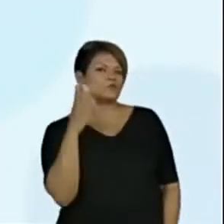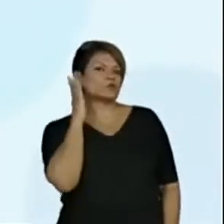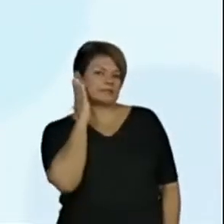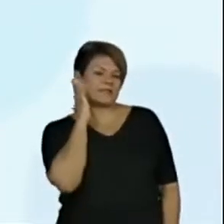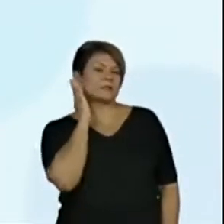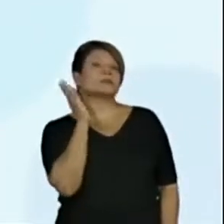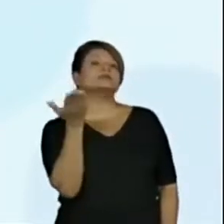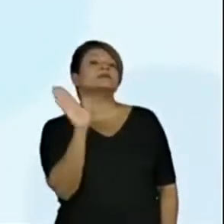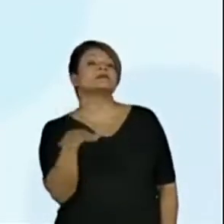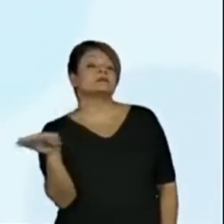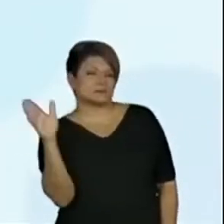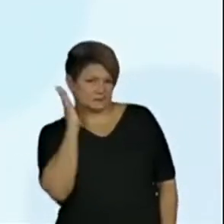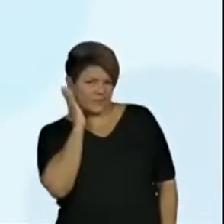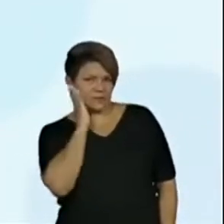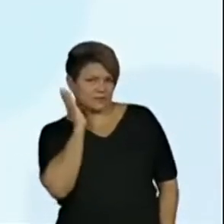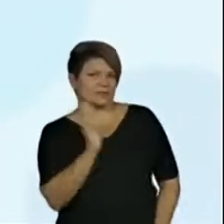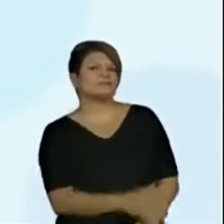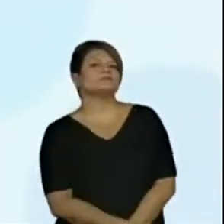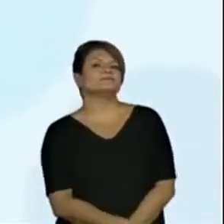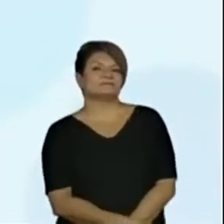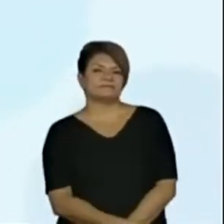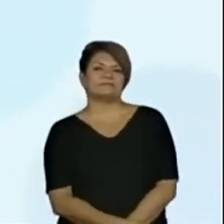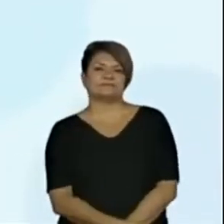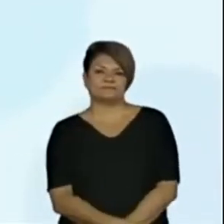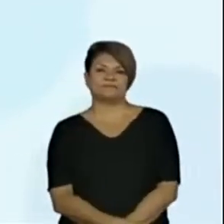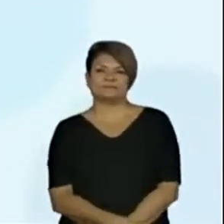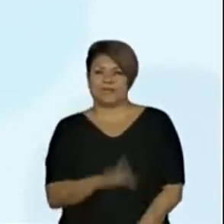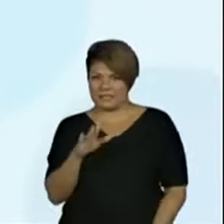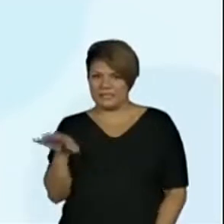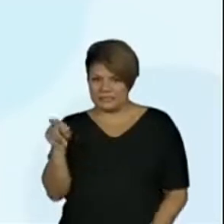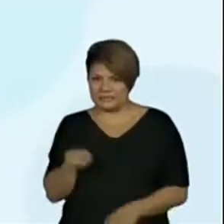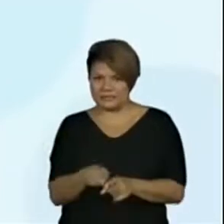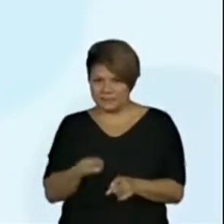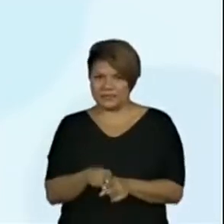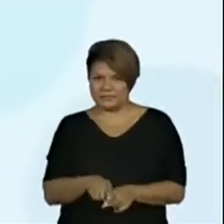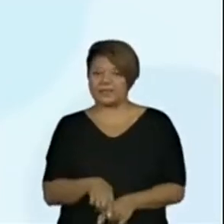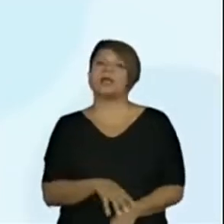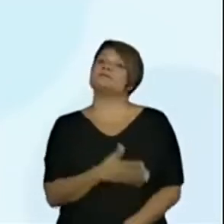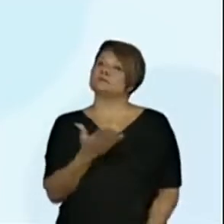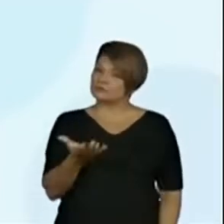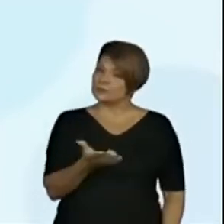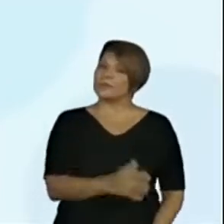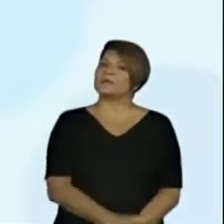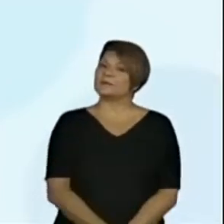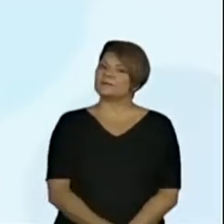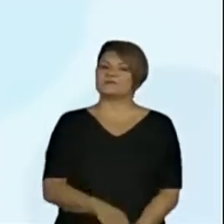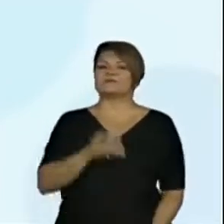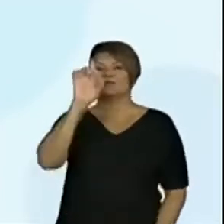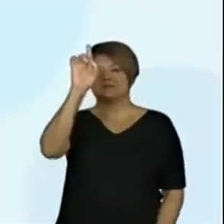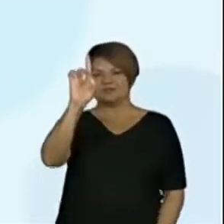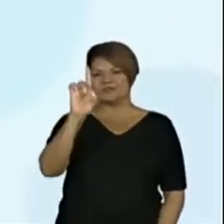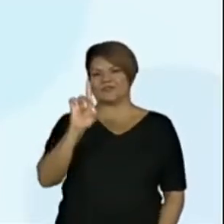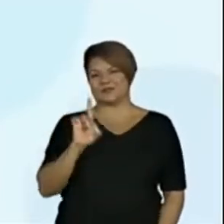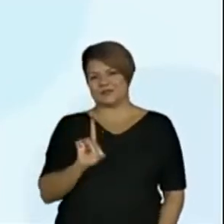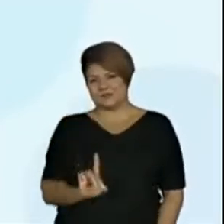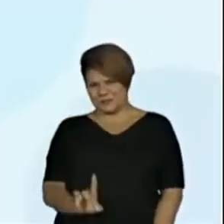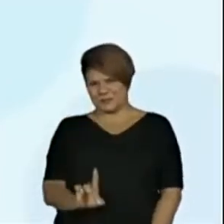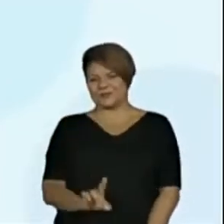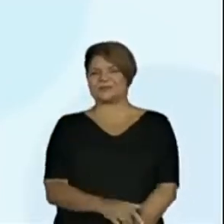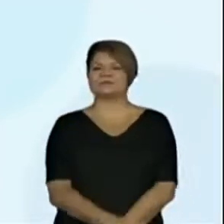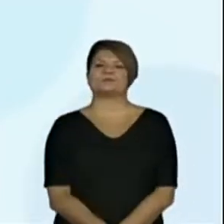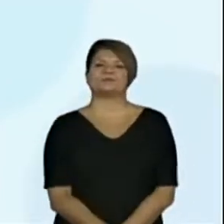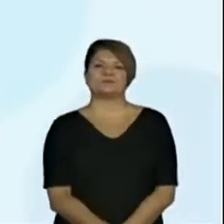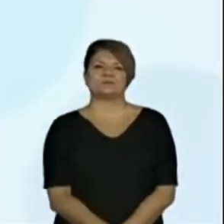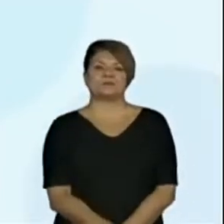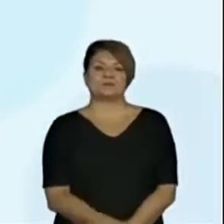aqui. As crianças estão pensando também? Muito bem. É o diretor, tá?